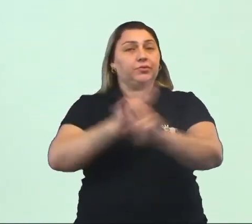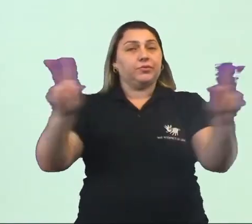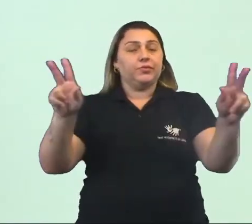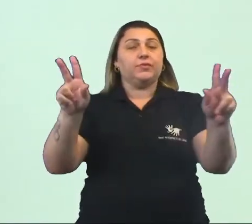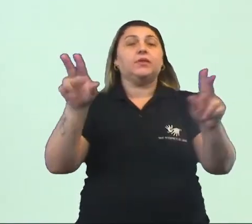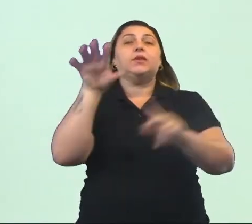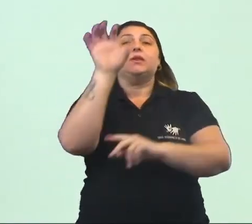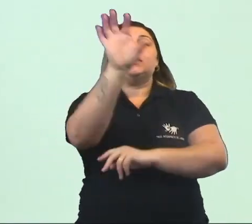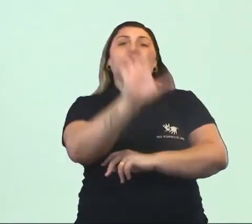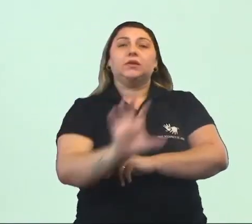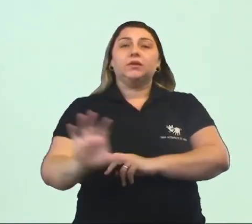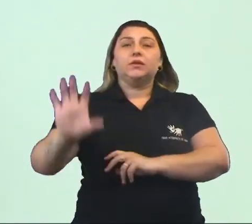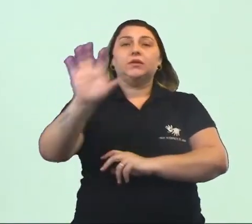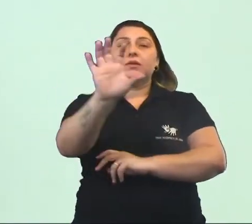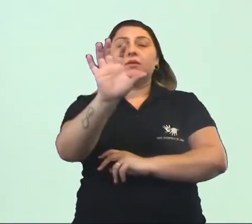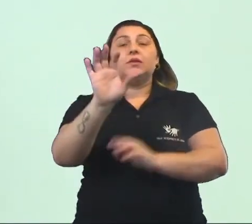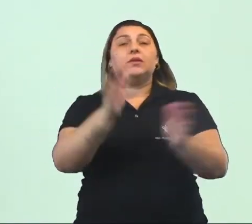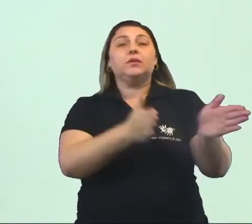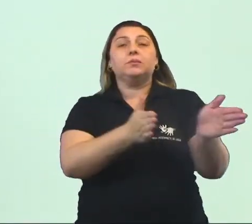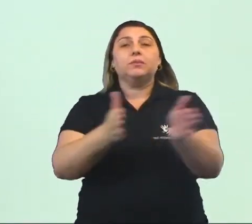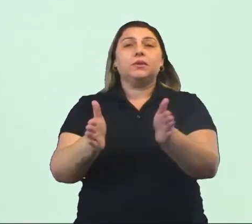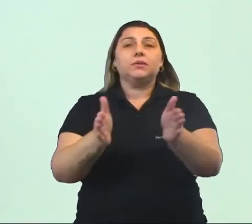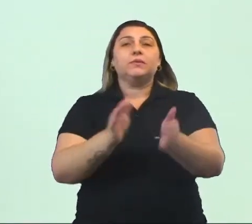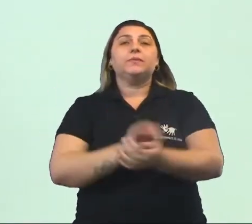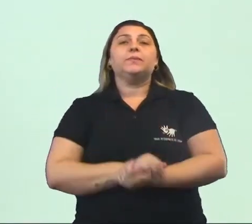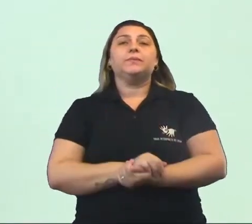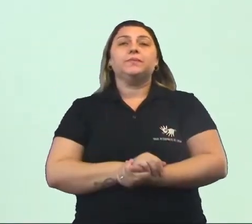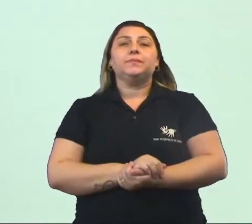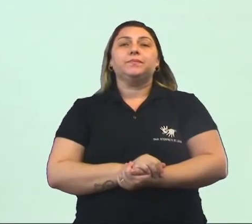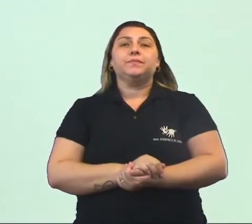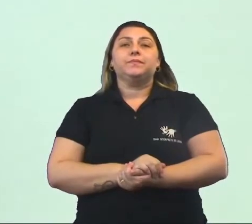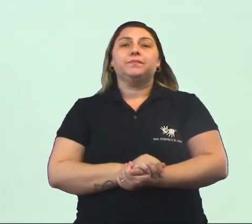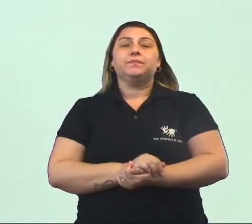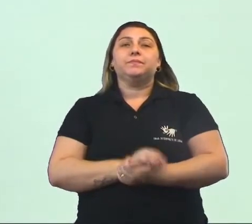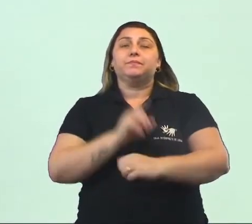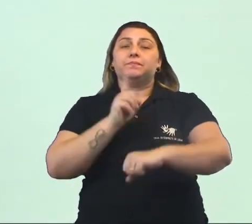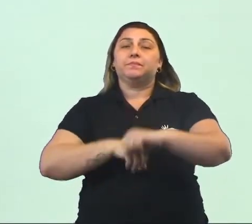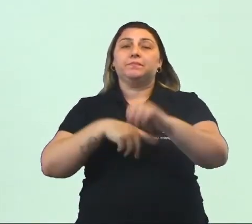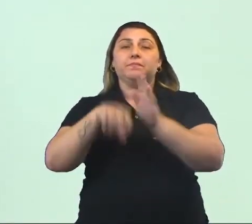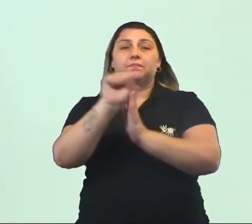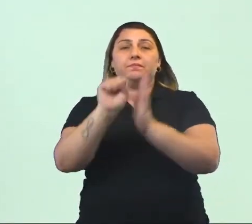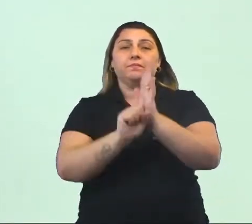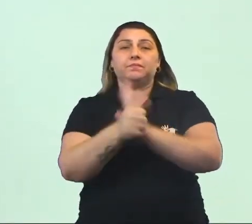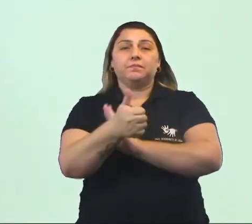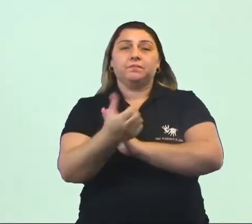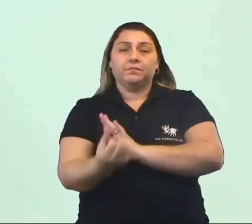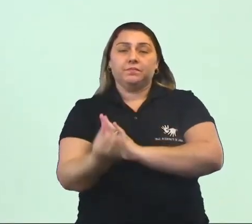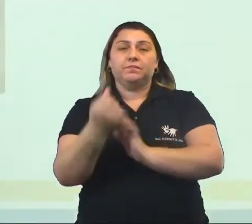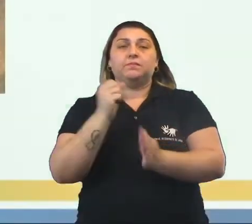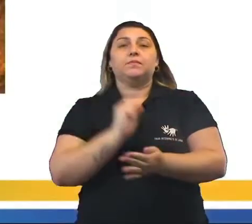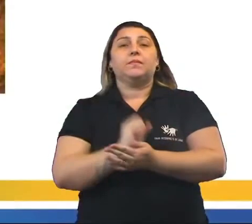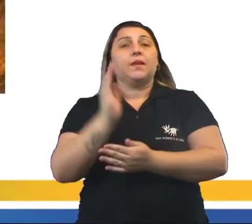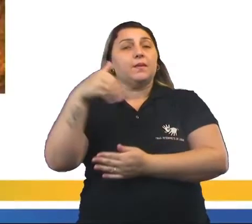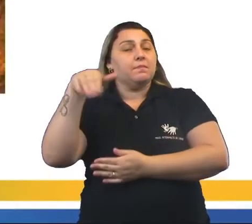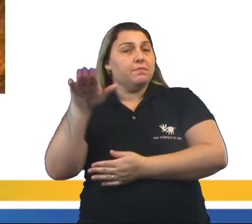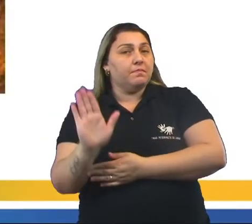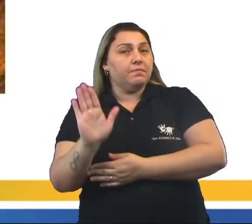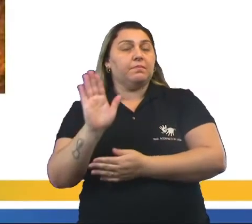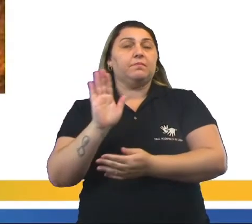regionais nesse período. Então, durante o século XVI, a maior